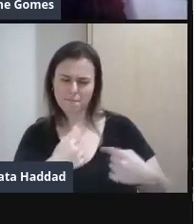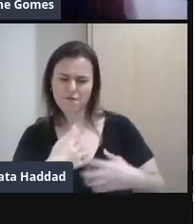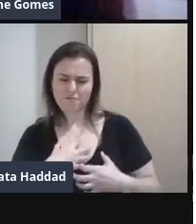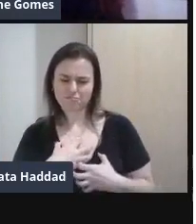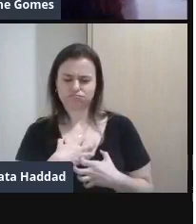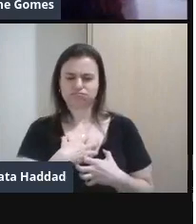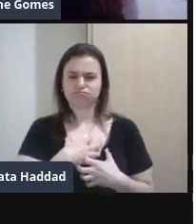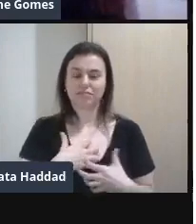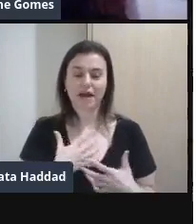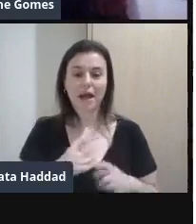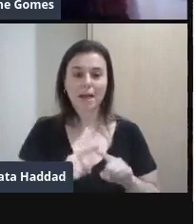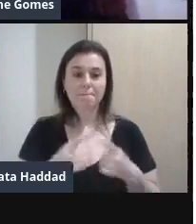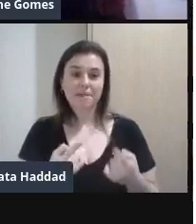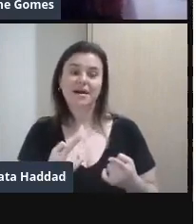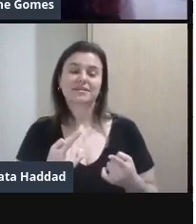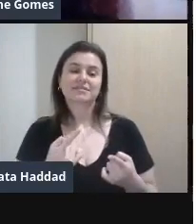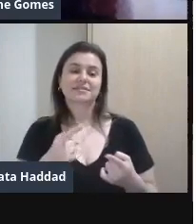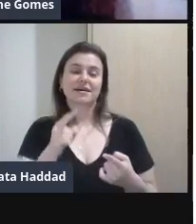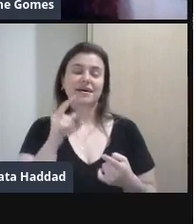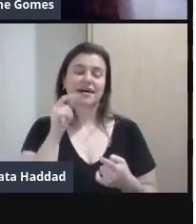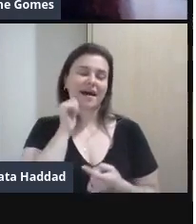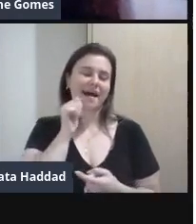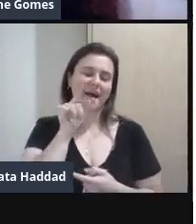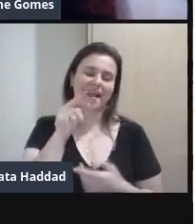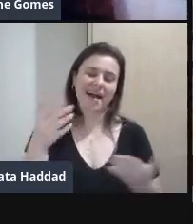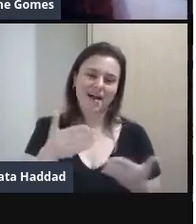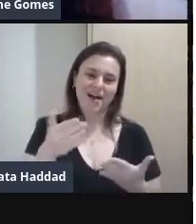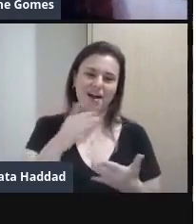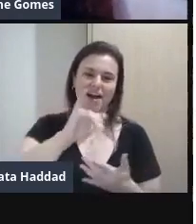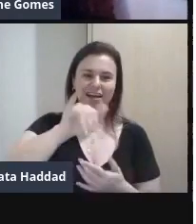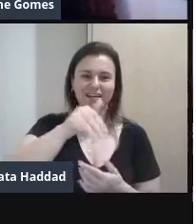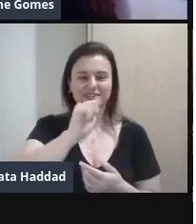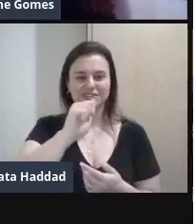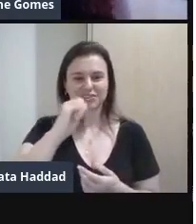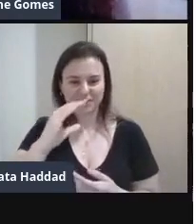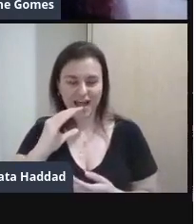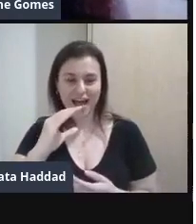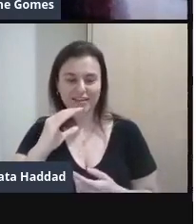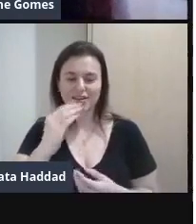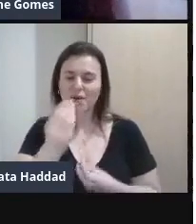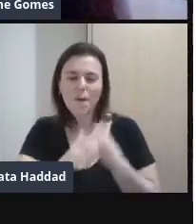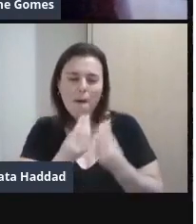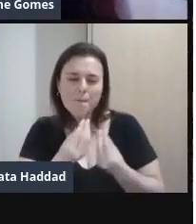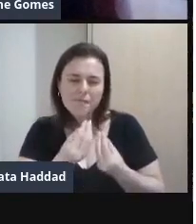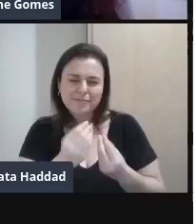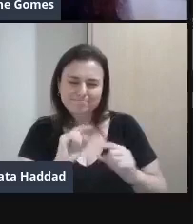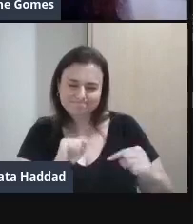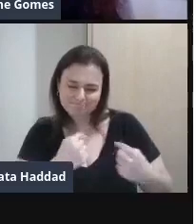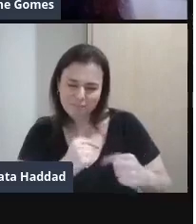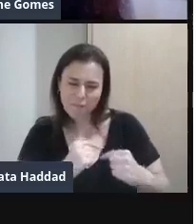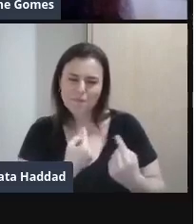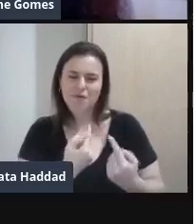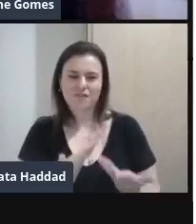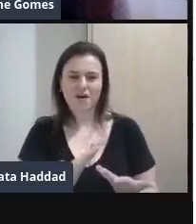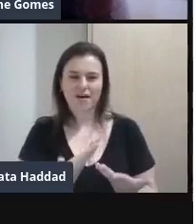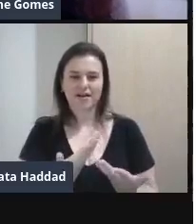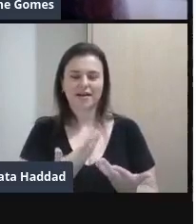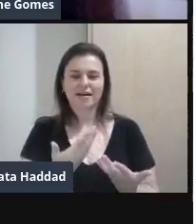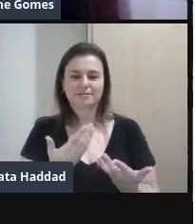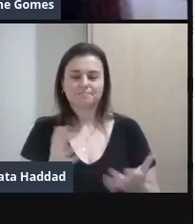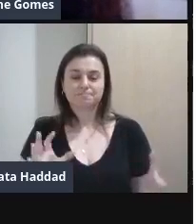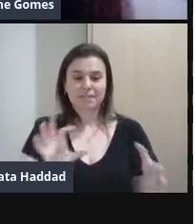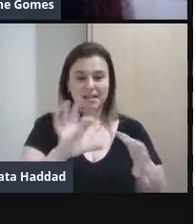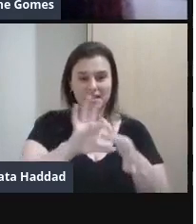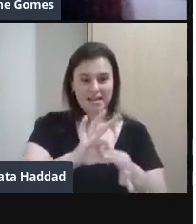meio Já a Jaque Lerner A provocação dela A provocação artística dela Está muito ligada A questão